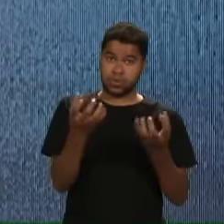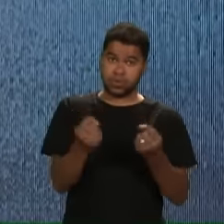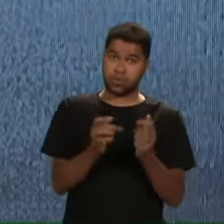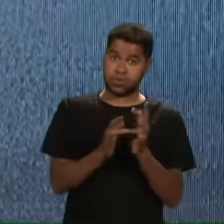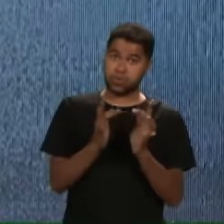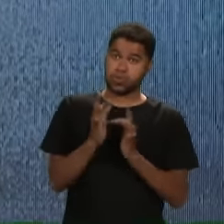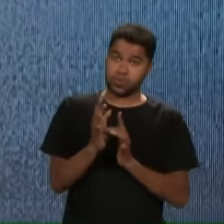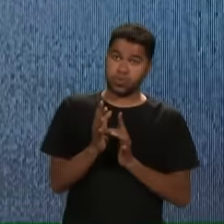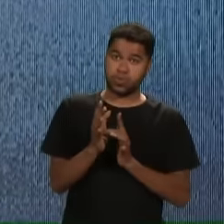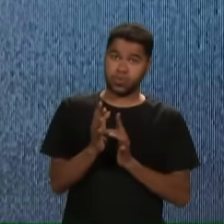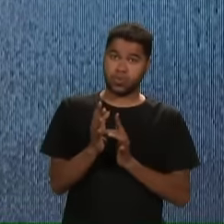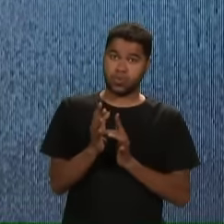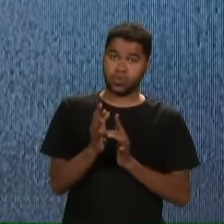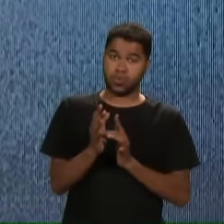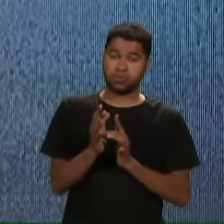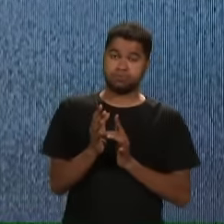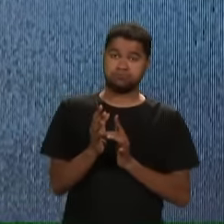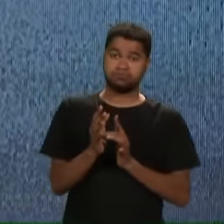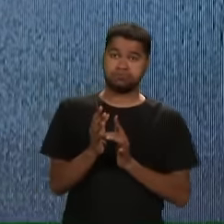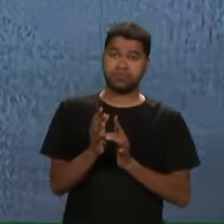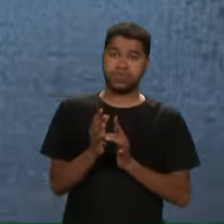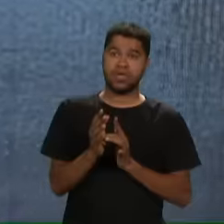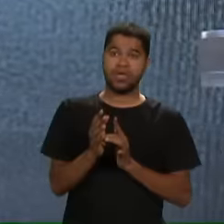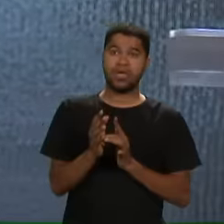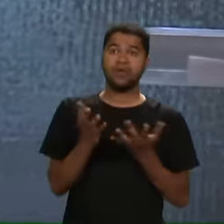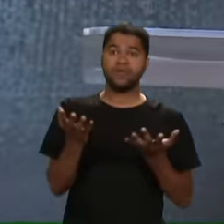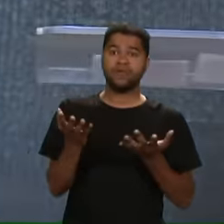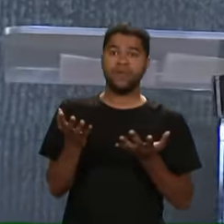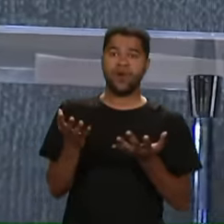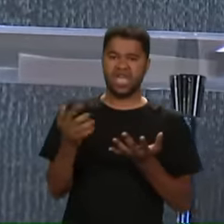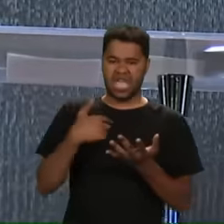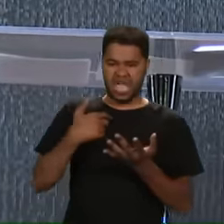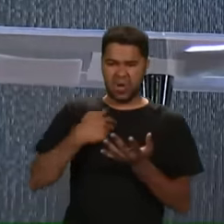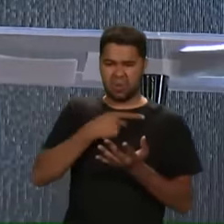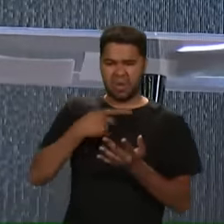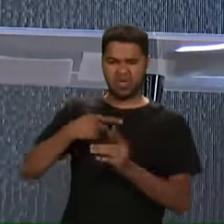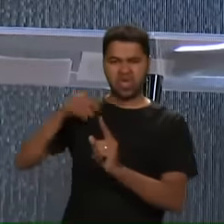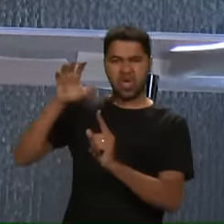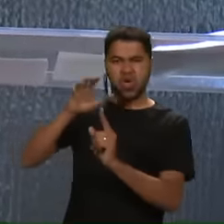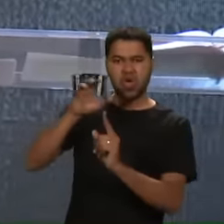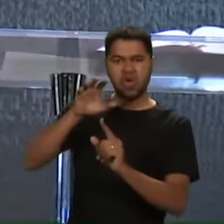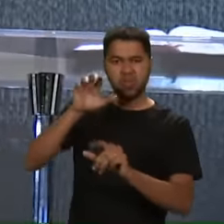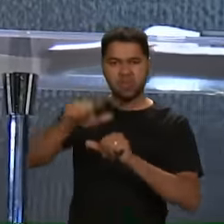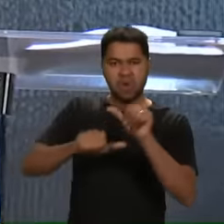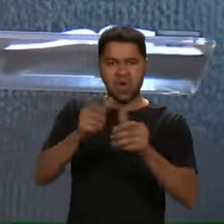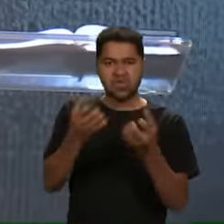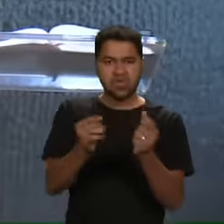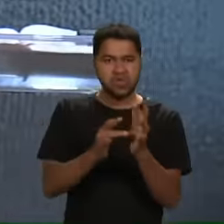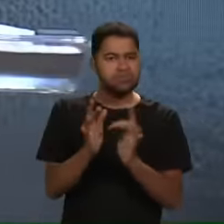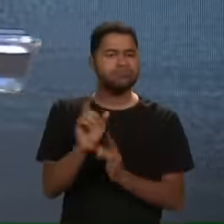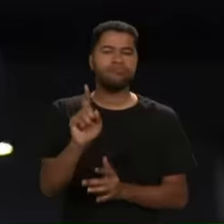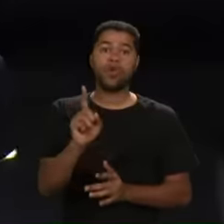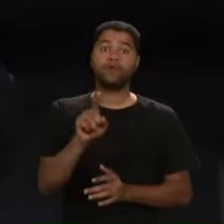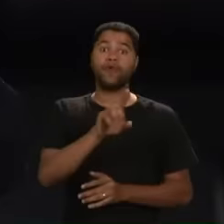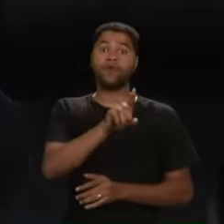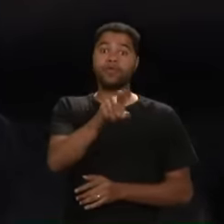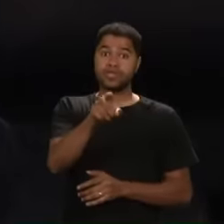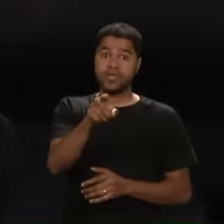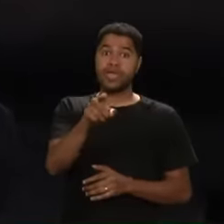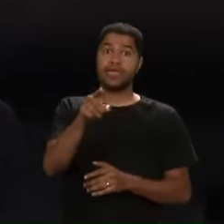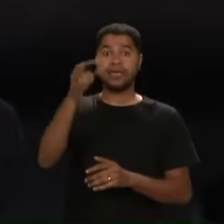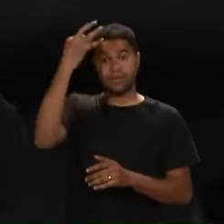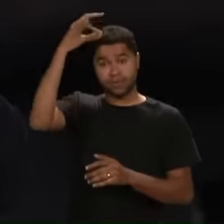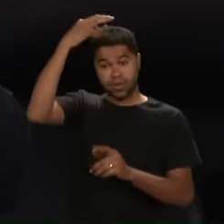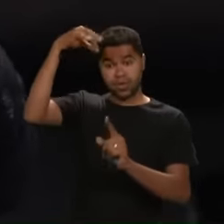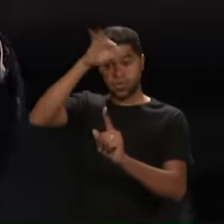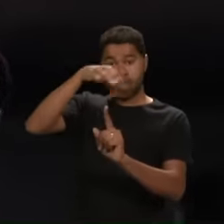converteu você Não foi o pastor Quem converteu você Foi o Espírito Santo No dia que você aceitou Jesus Você passou a